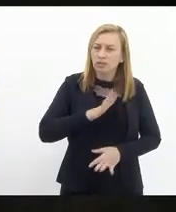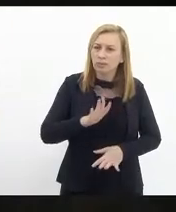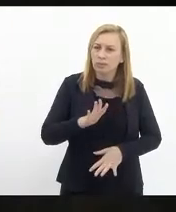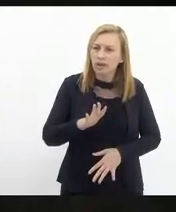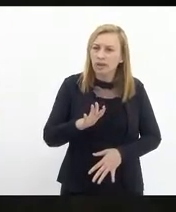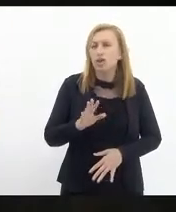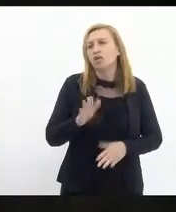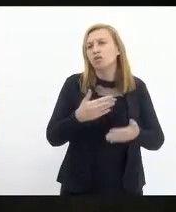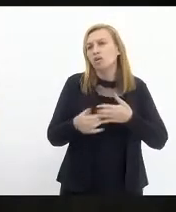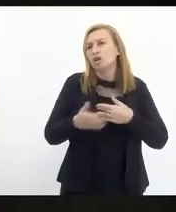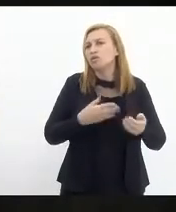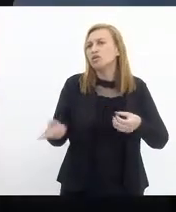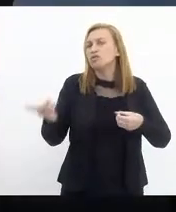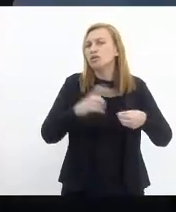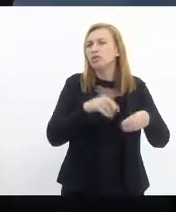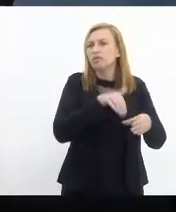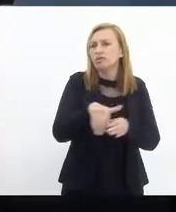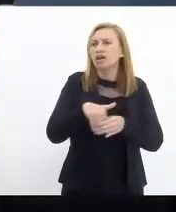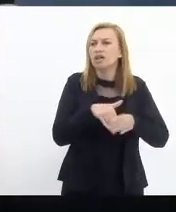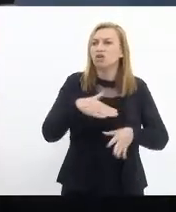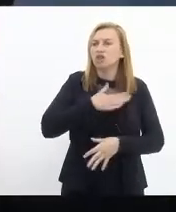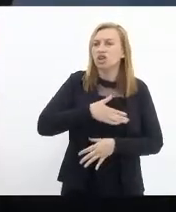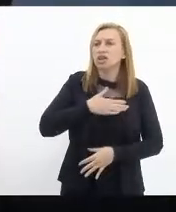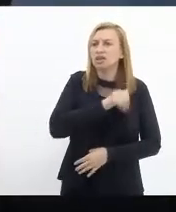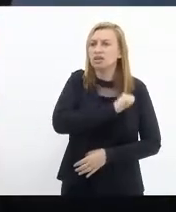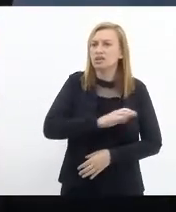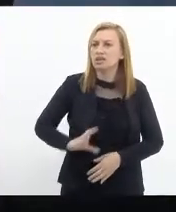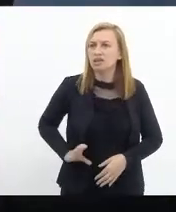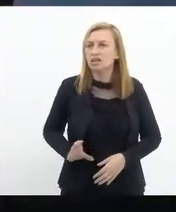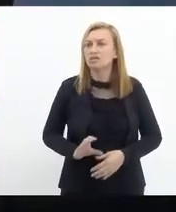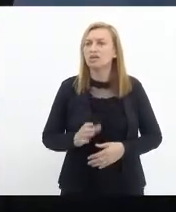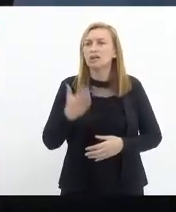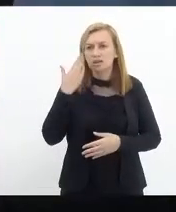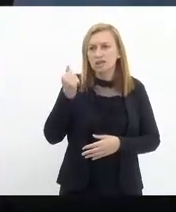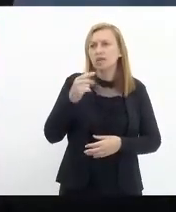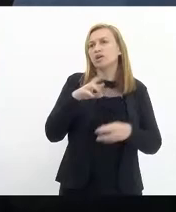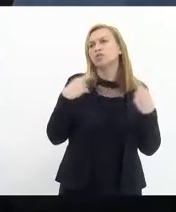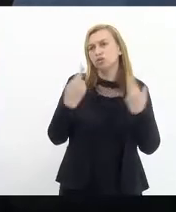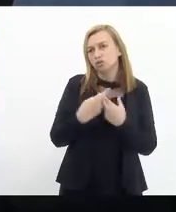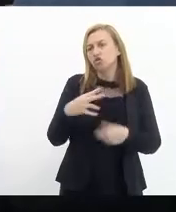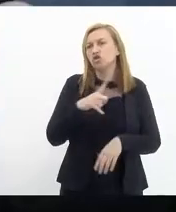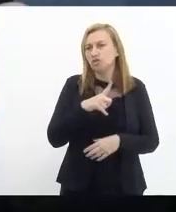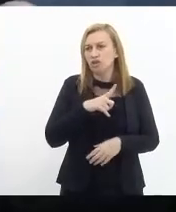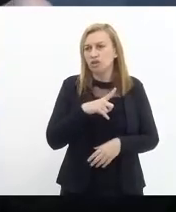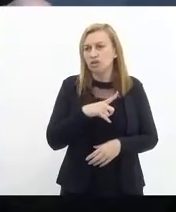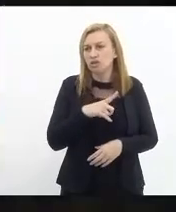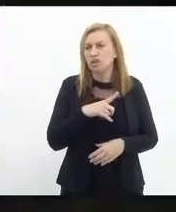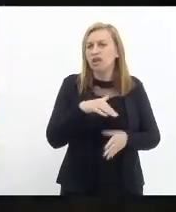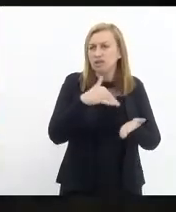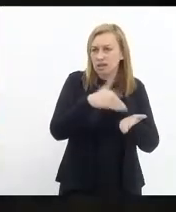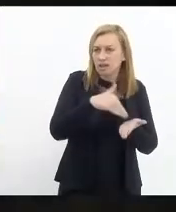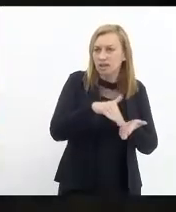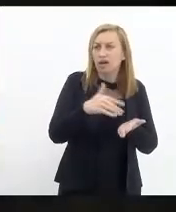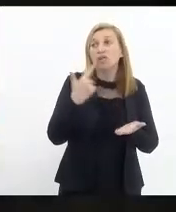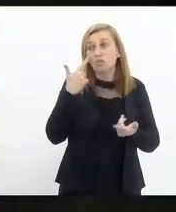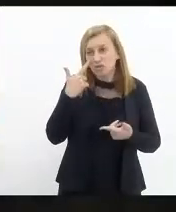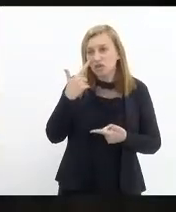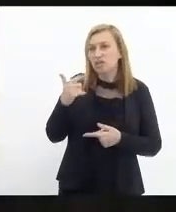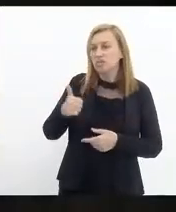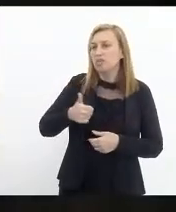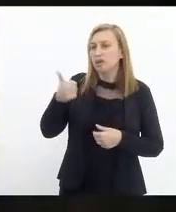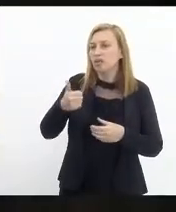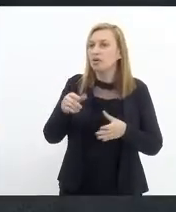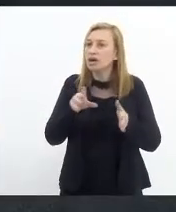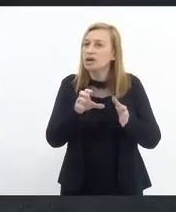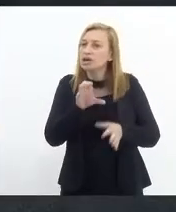votar. Eu gostaria, presidente Siciliano, o senhor sabe disso, o participou de algumas reuniões com o secretário, Nós vamos fazer funcionar a CPI.